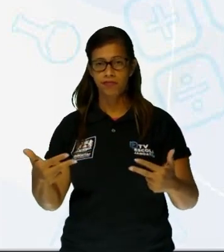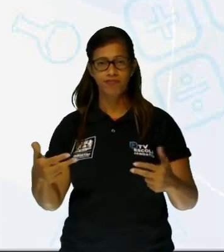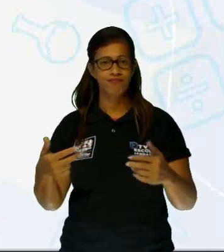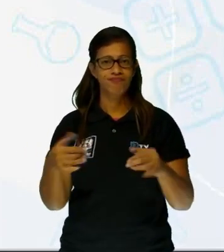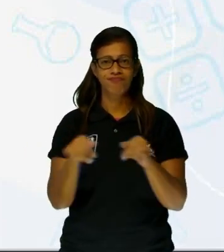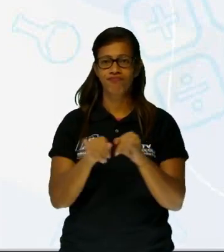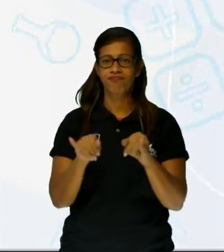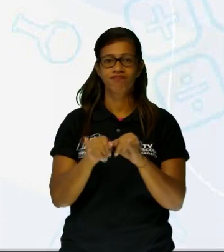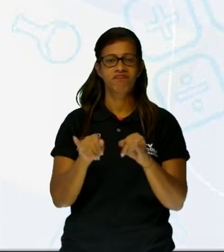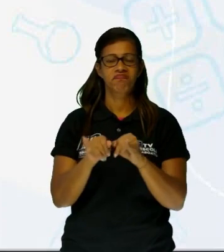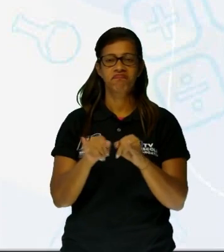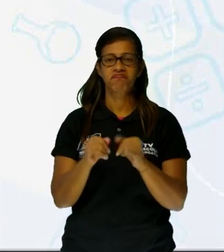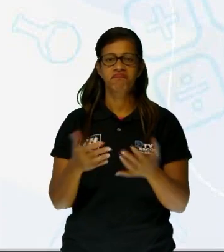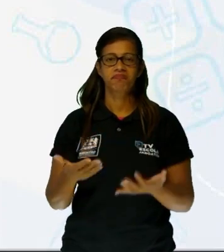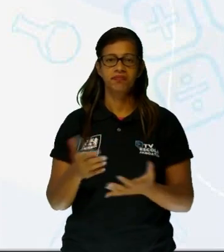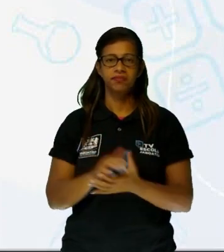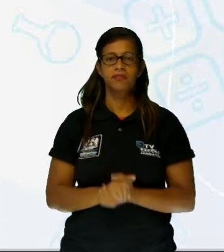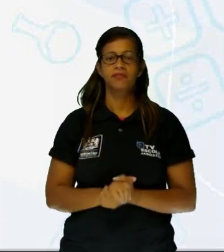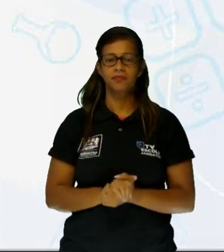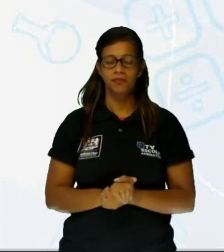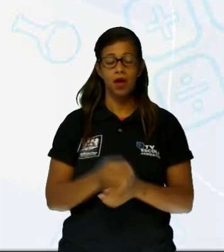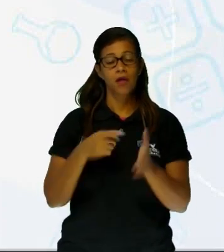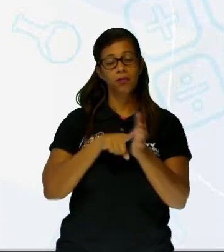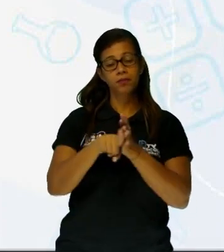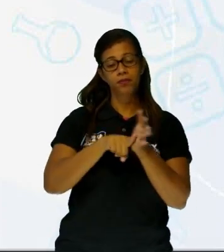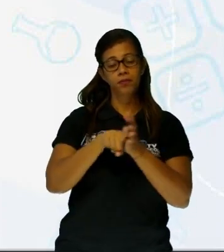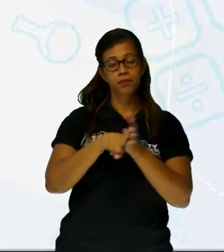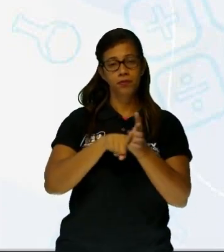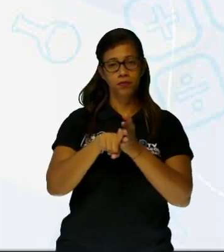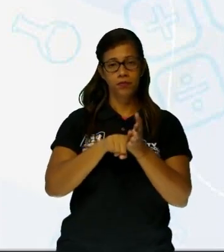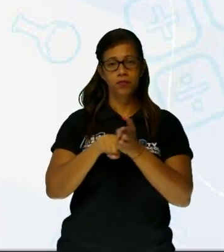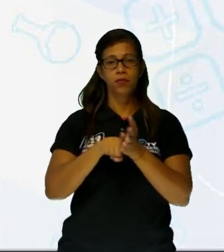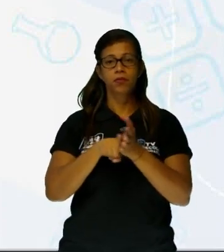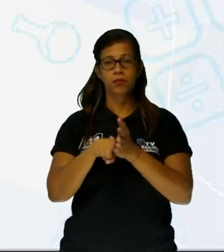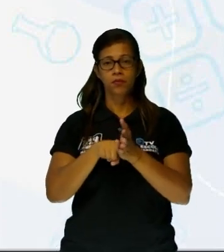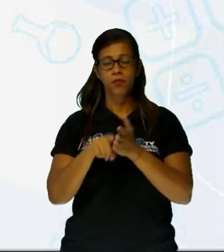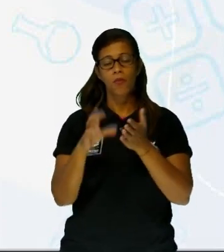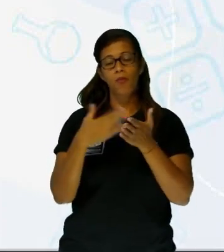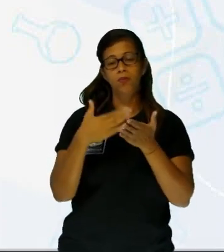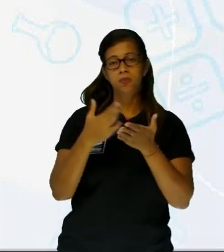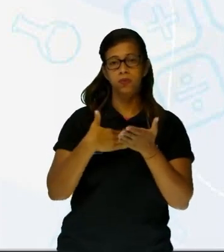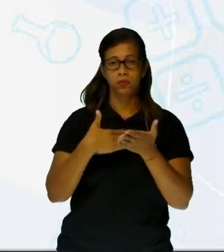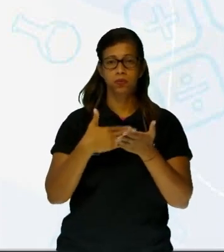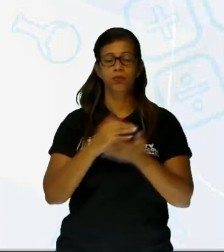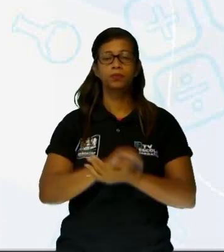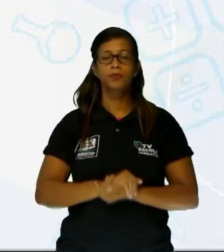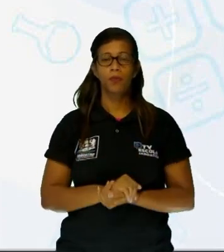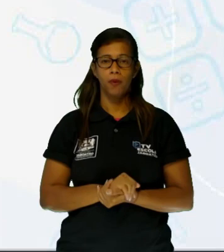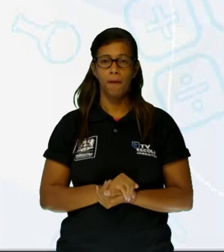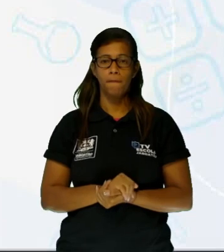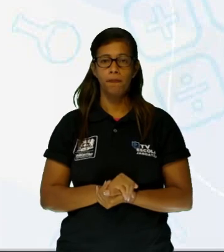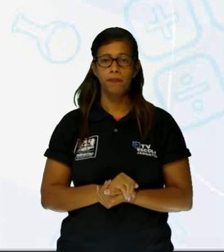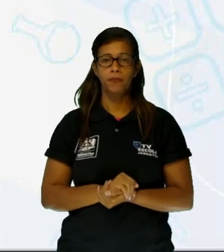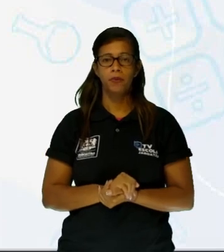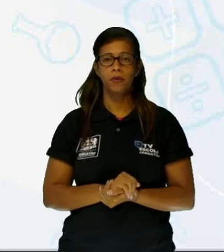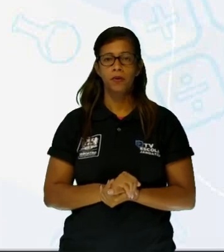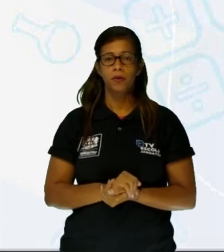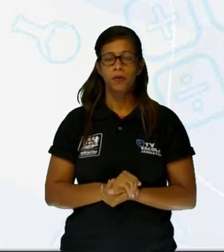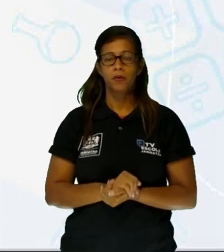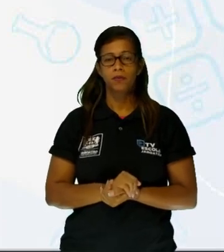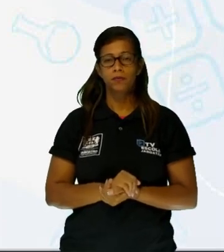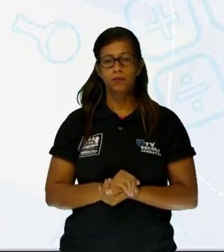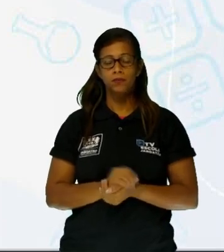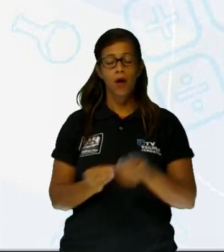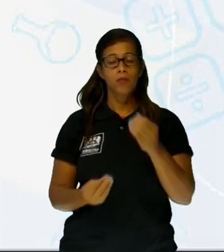da revista veterinária Journal of Applied Animal Welfare Science. De acordo com a pesquisa feita nos Estados Unidos,